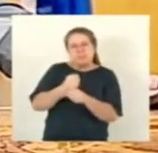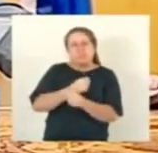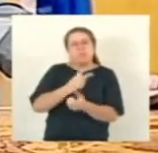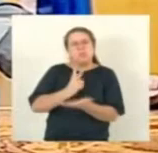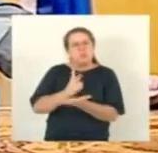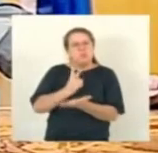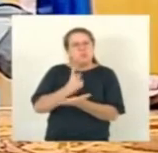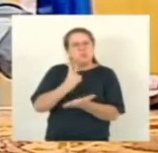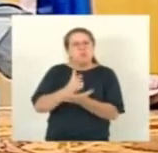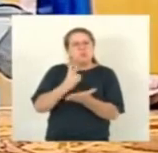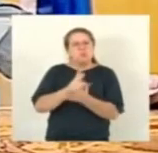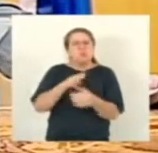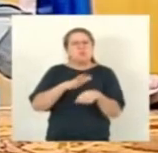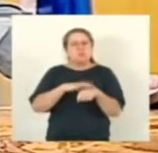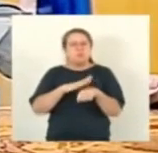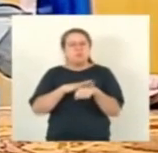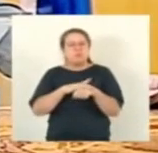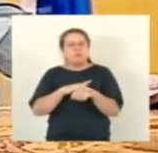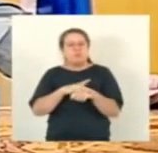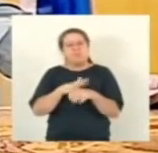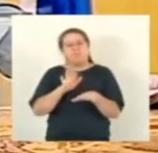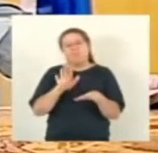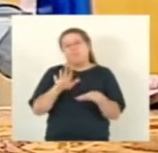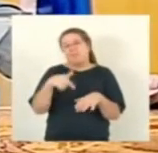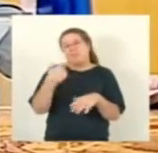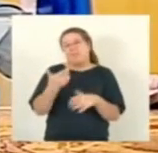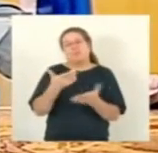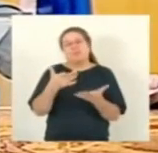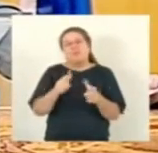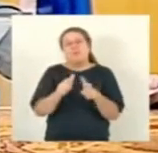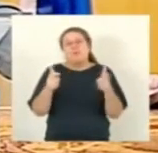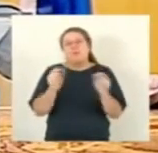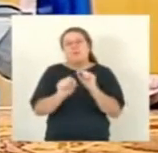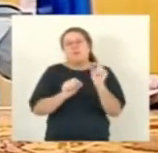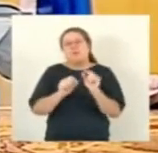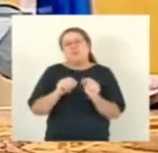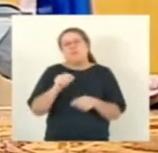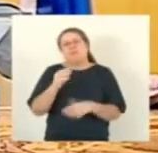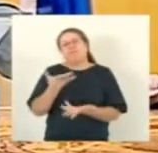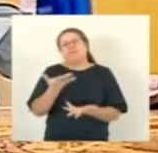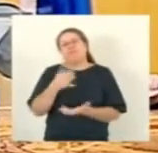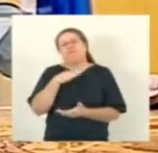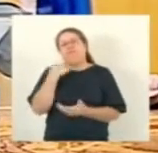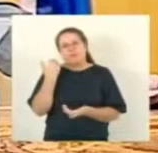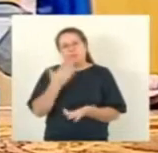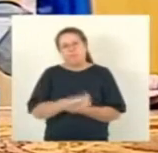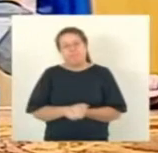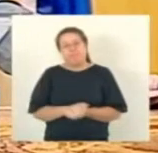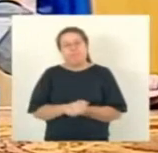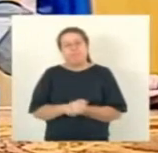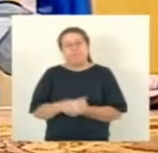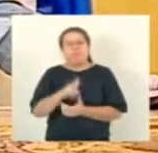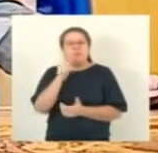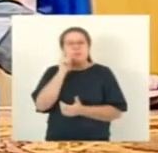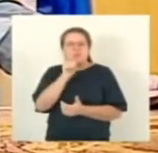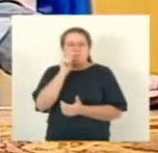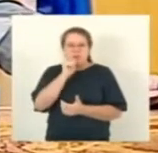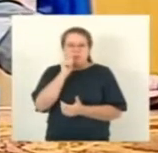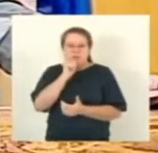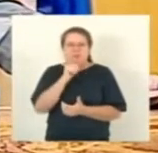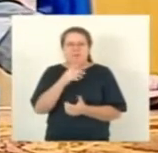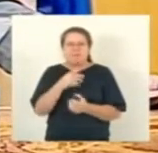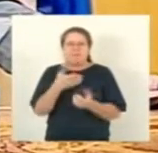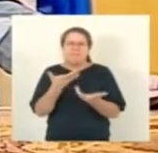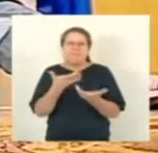Batista Breder. Existem outros cidadãos que estão passando pela mesma situação dela. Ela está próxima de nós.